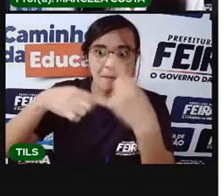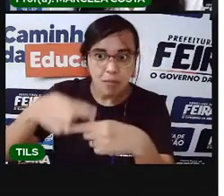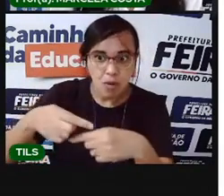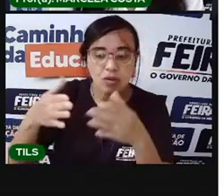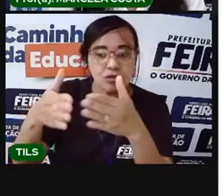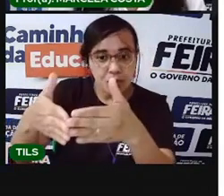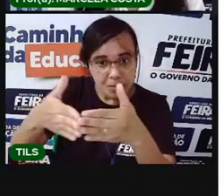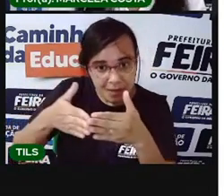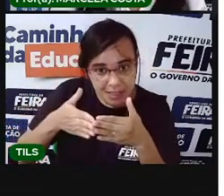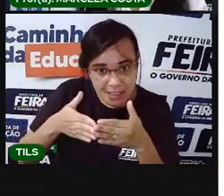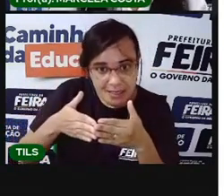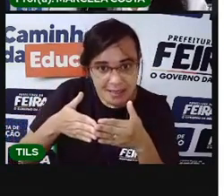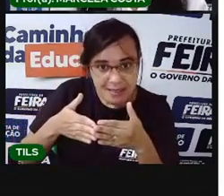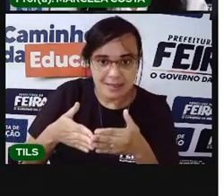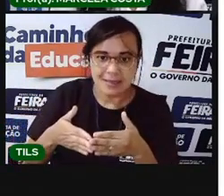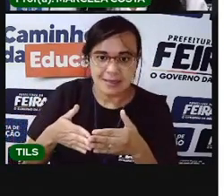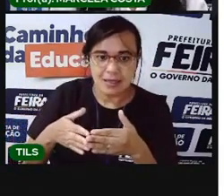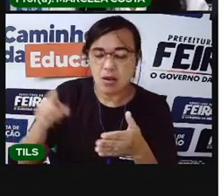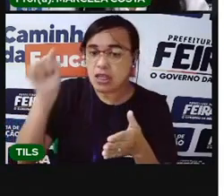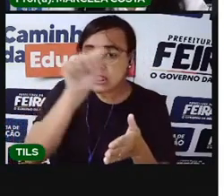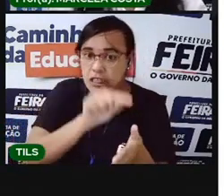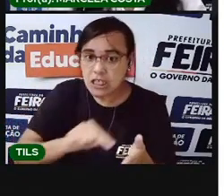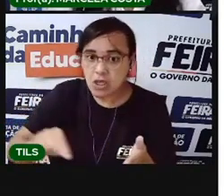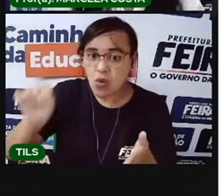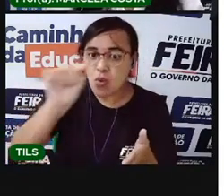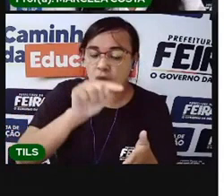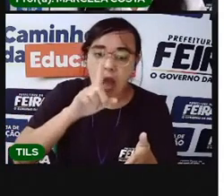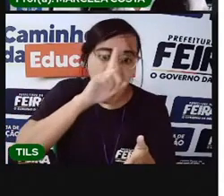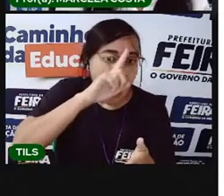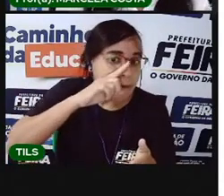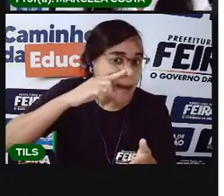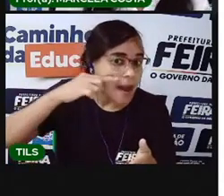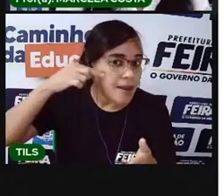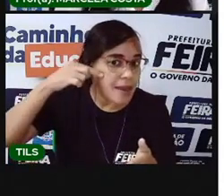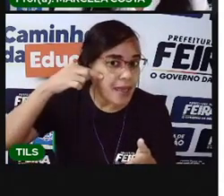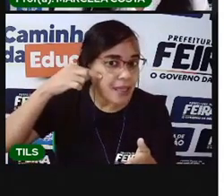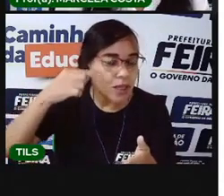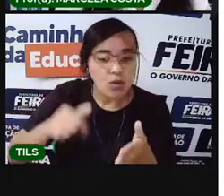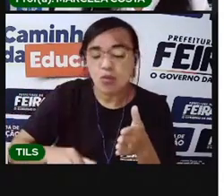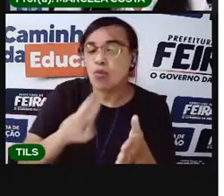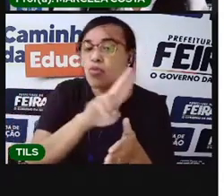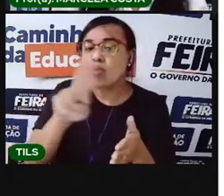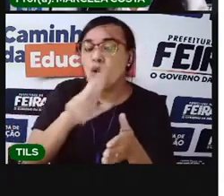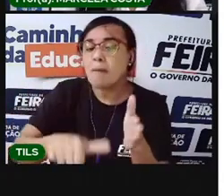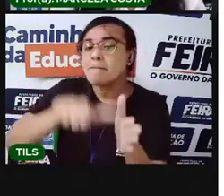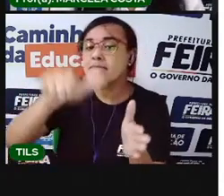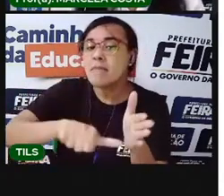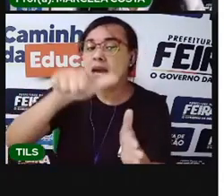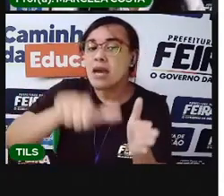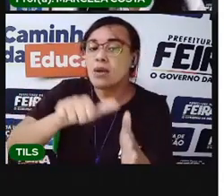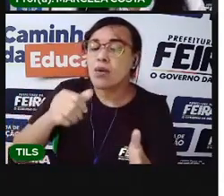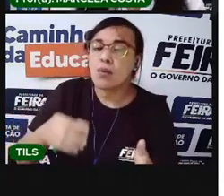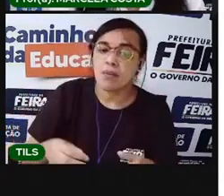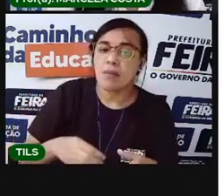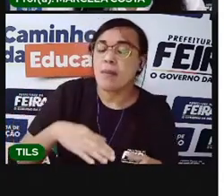para você circular de amarelo o sobrenome que veio da sua mãe. Pergunta para ela. Oh, mamãe. Esse